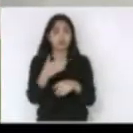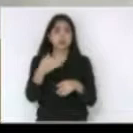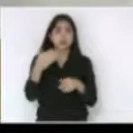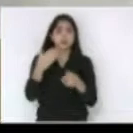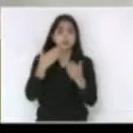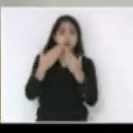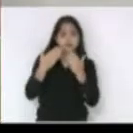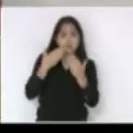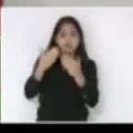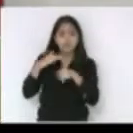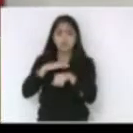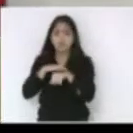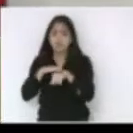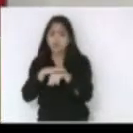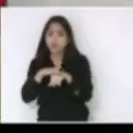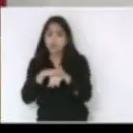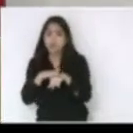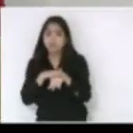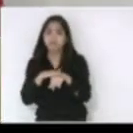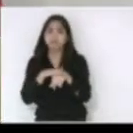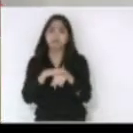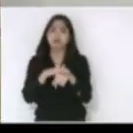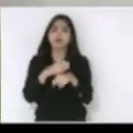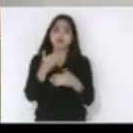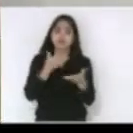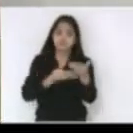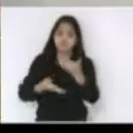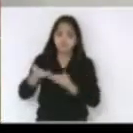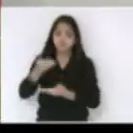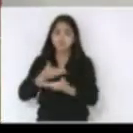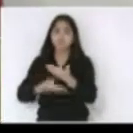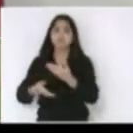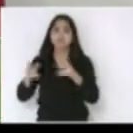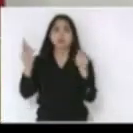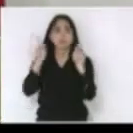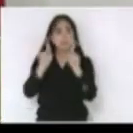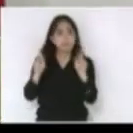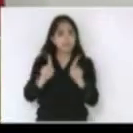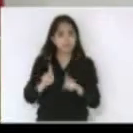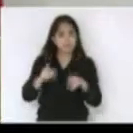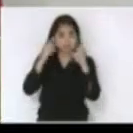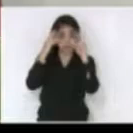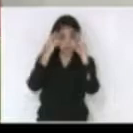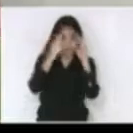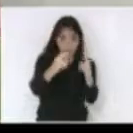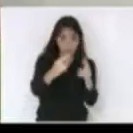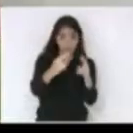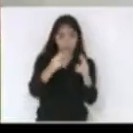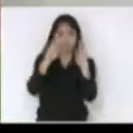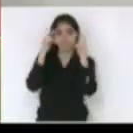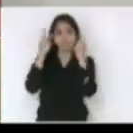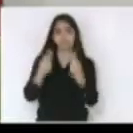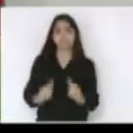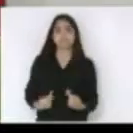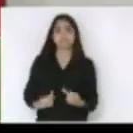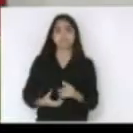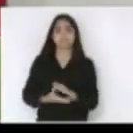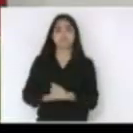mais conversam mais e consigam construir de fato a paz a dignidade e o respeito ao ser humano obrigado